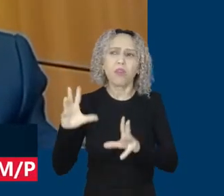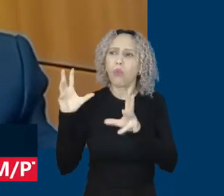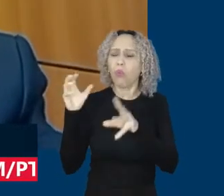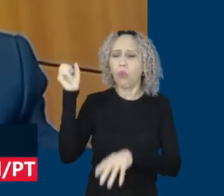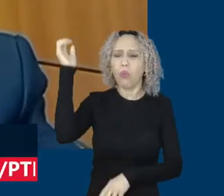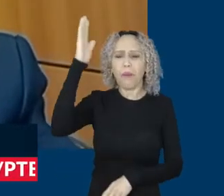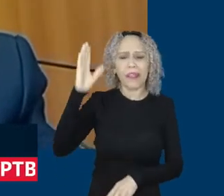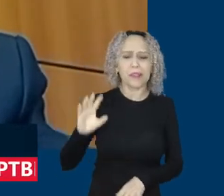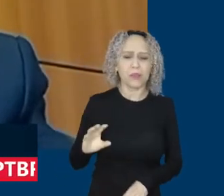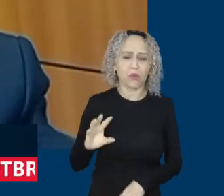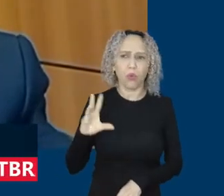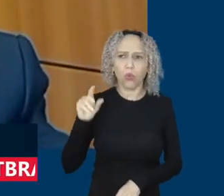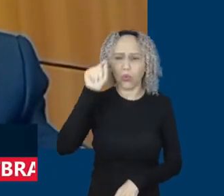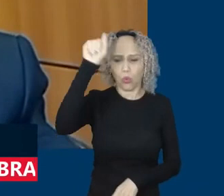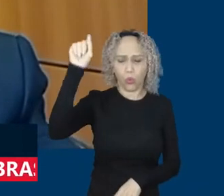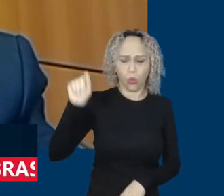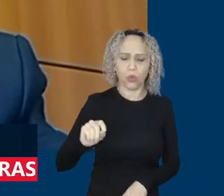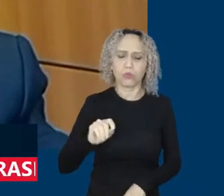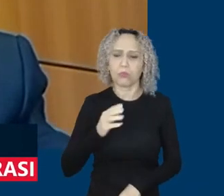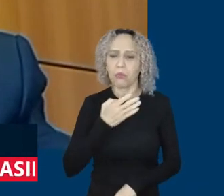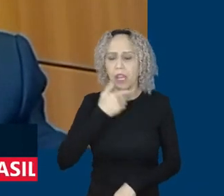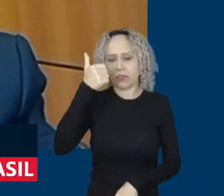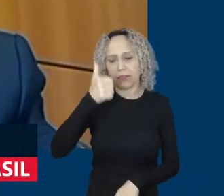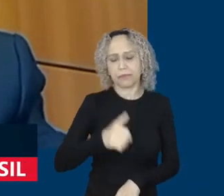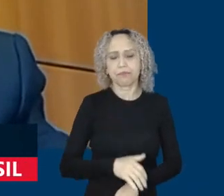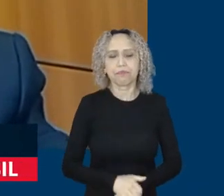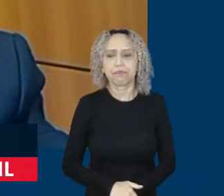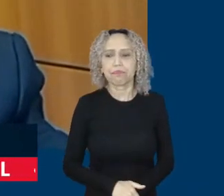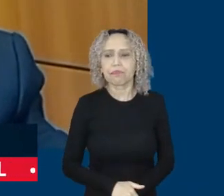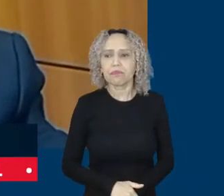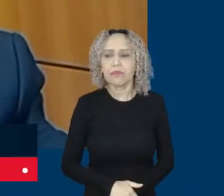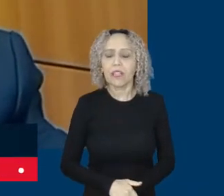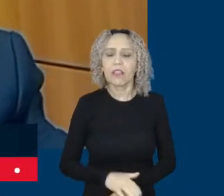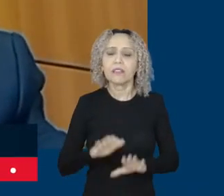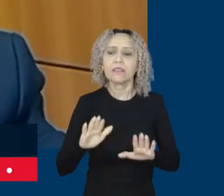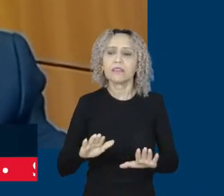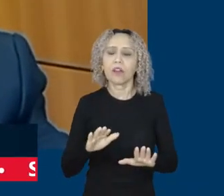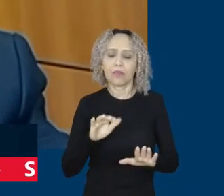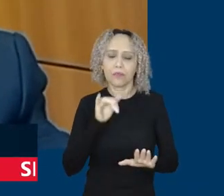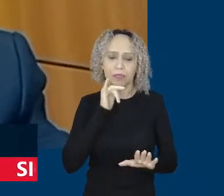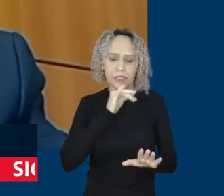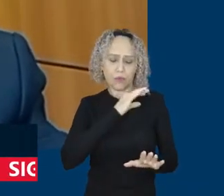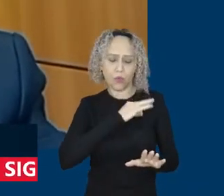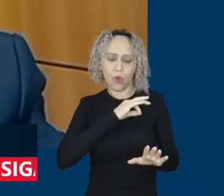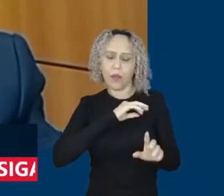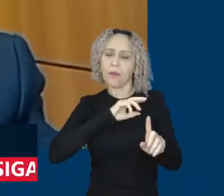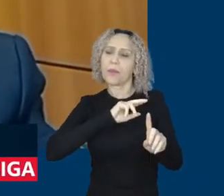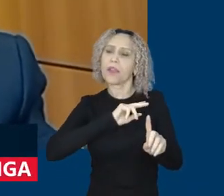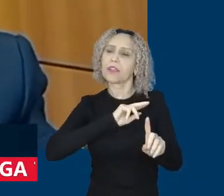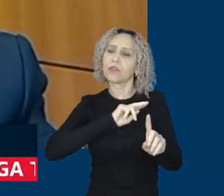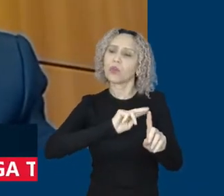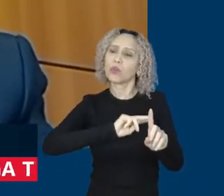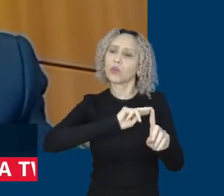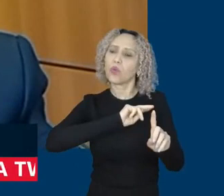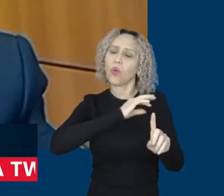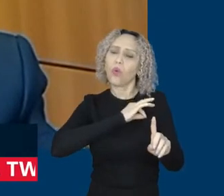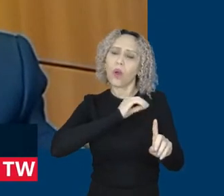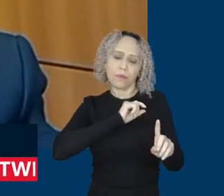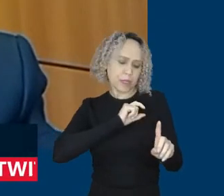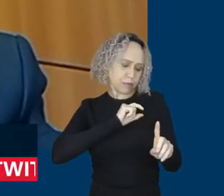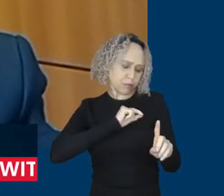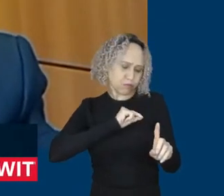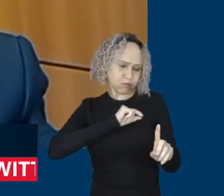baseado no quê? Na inflação do período, que isso já está previsto inclusive no